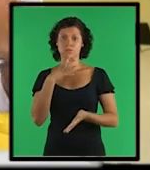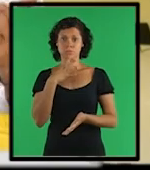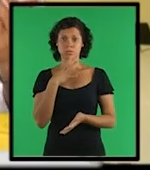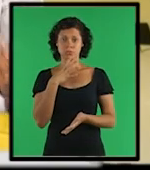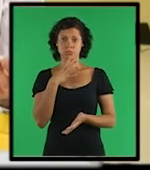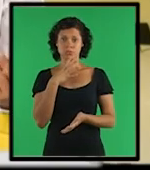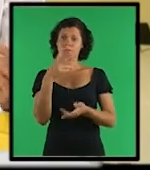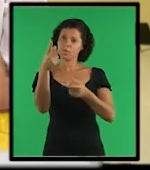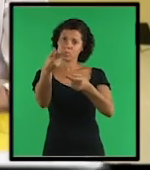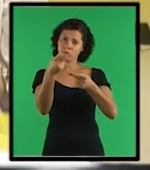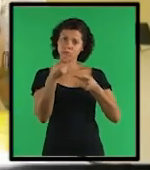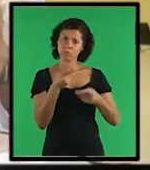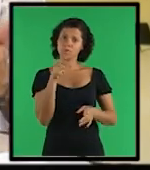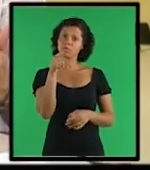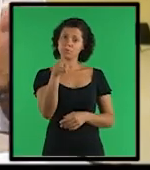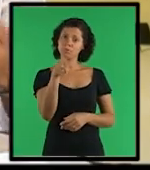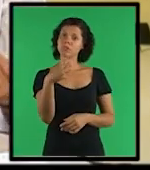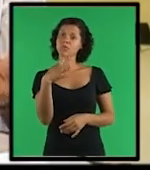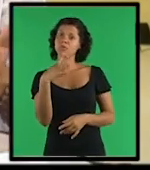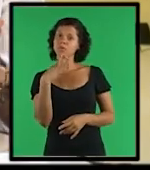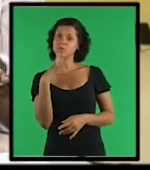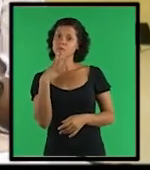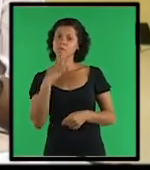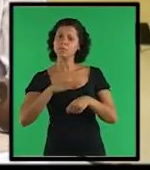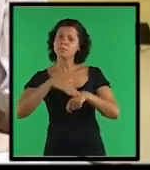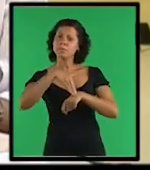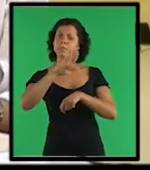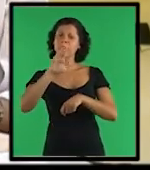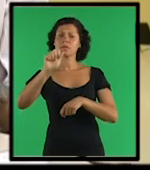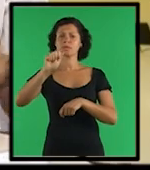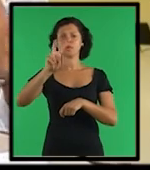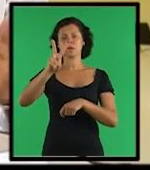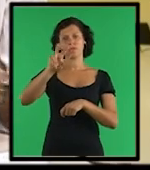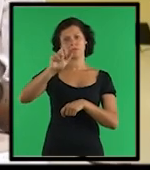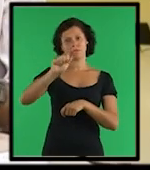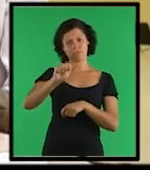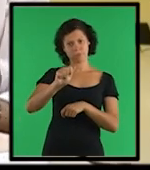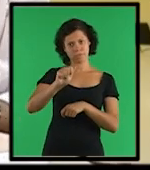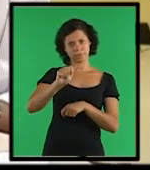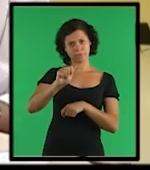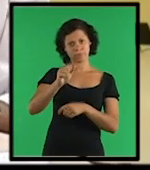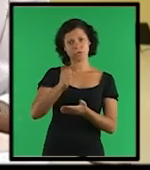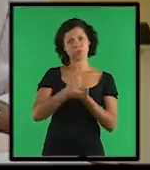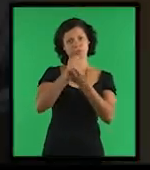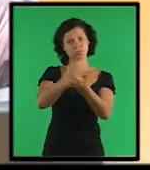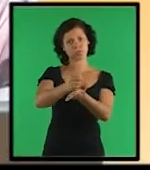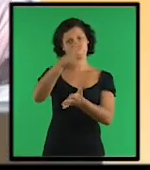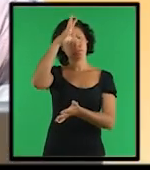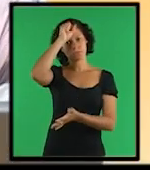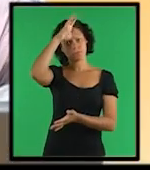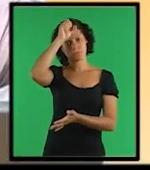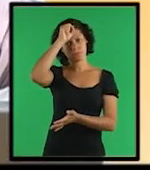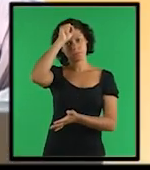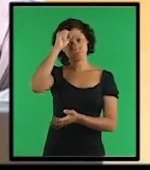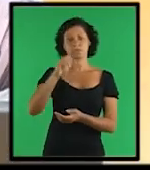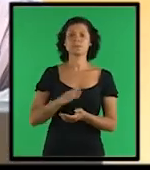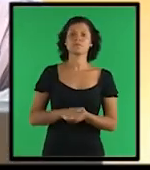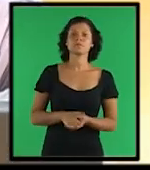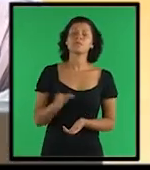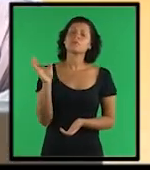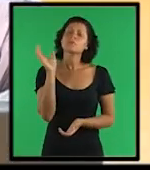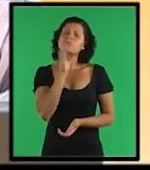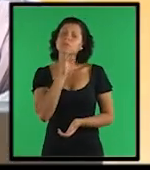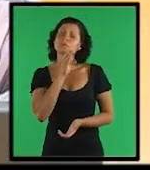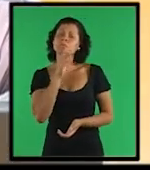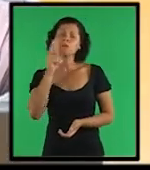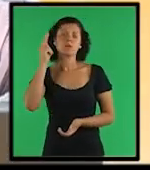Convido você a conhecer mais essa ferramenta virtual de auxílio à aprendizagem. Bem, vamos rapidamente relembrar